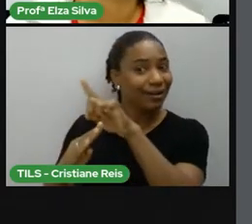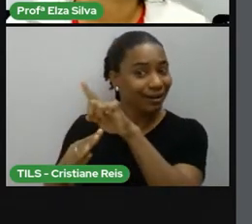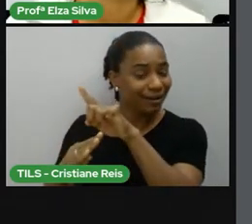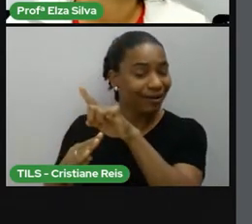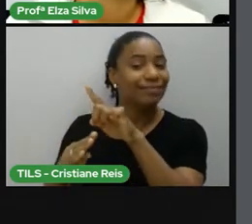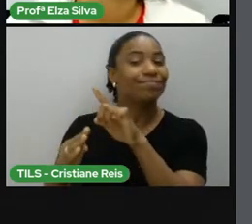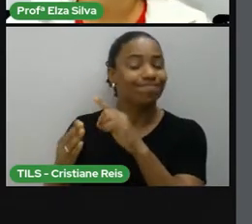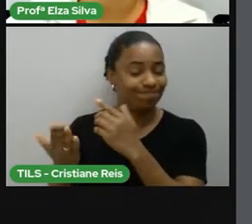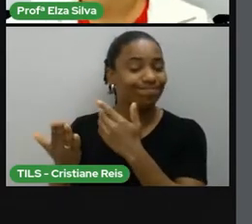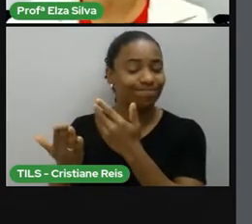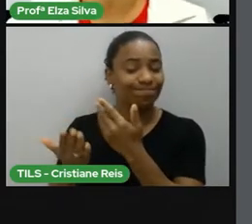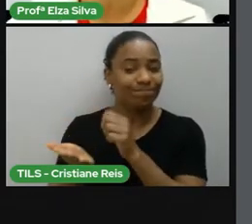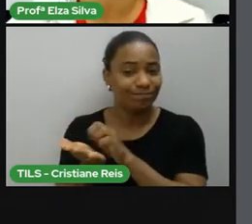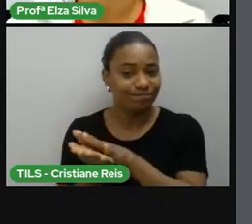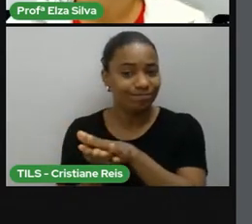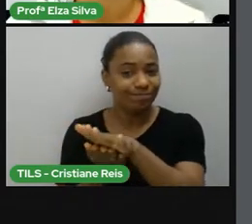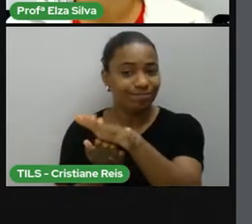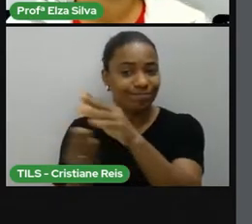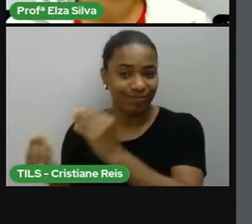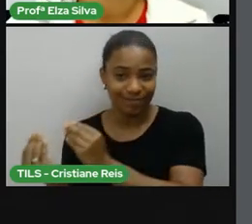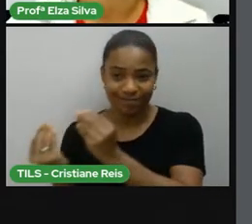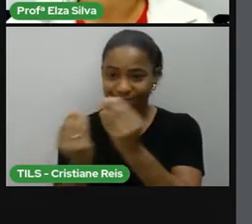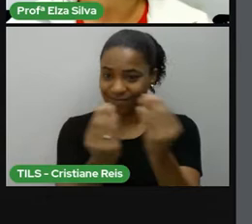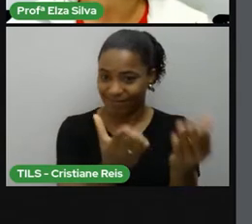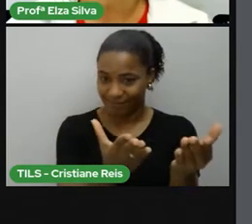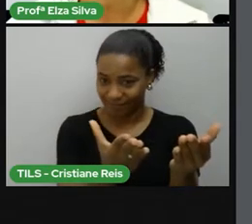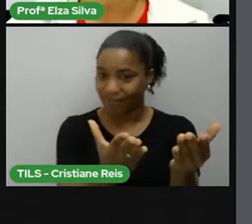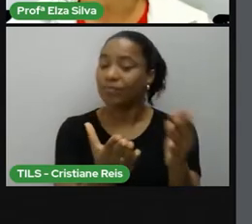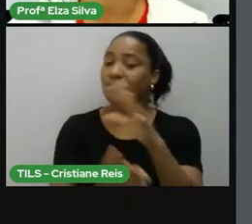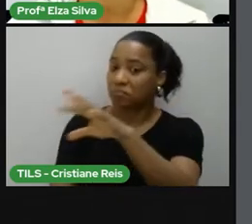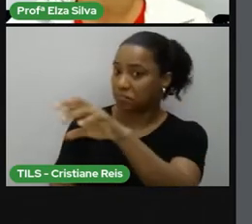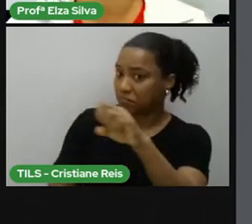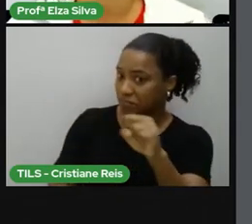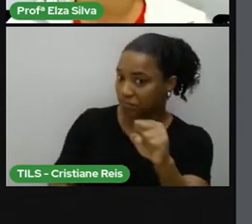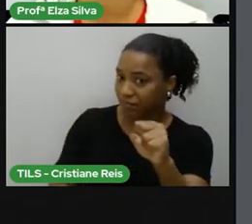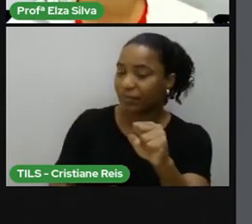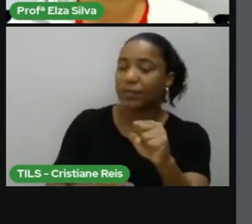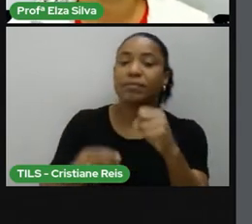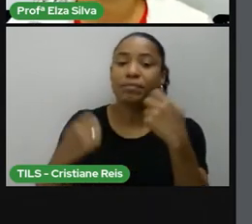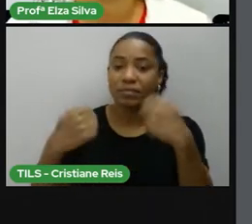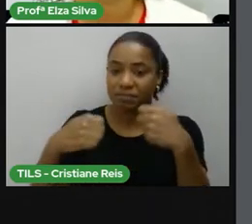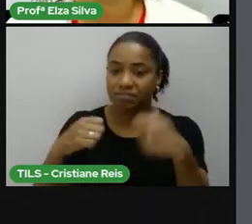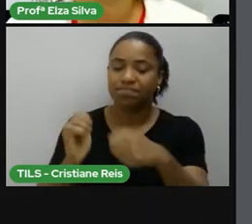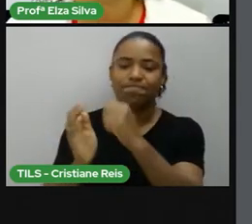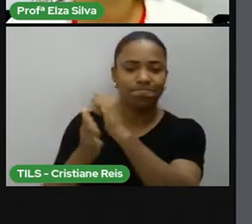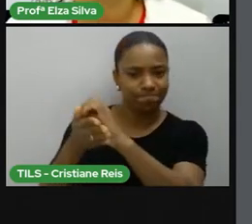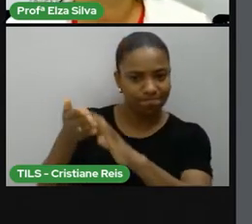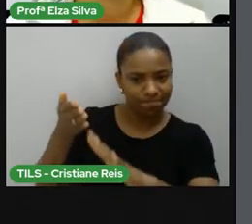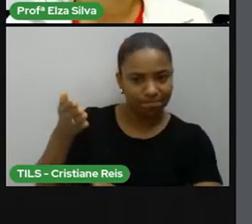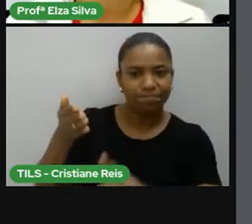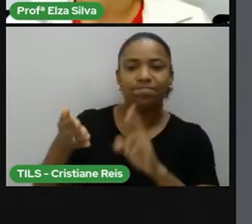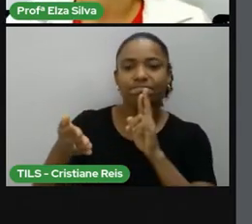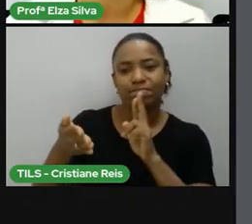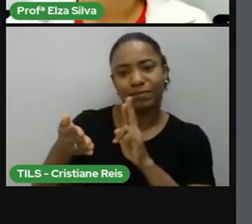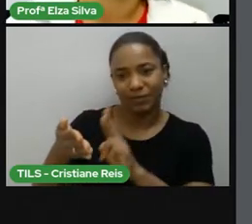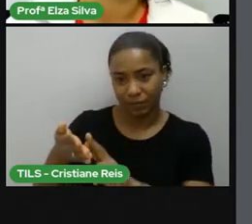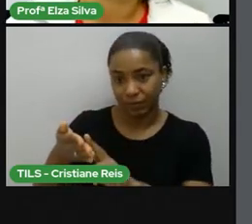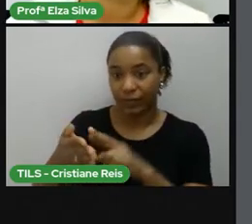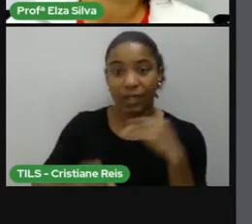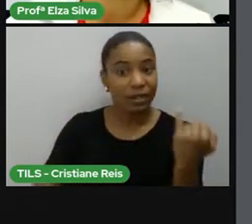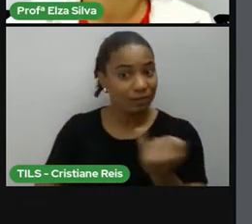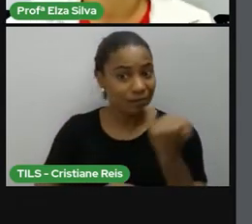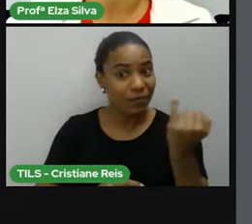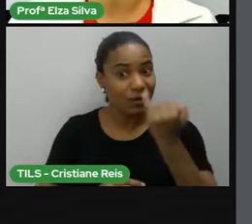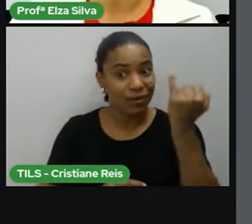estuda, de forma impressa. Então, sempre realize todas as suas tarefas. É importante